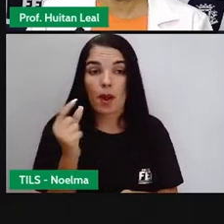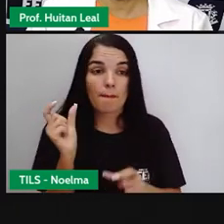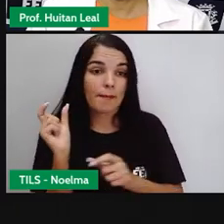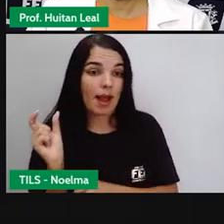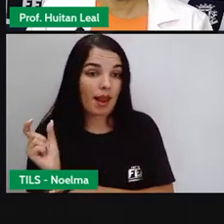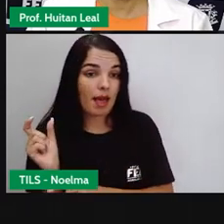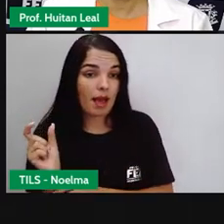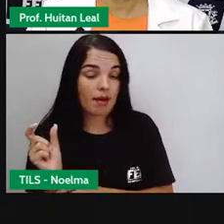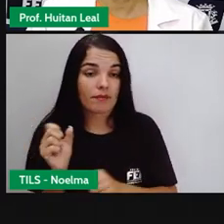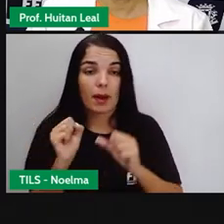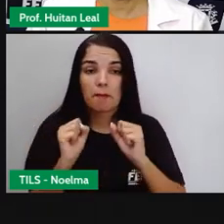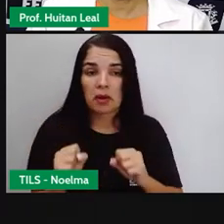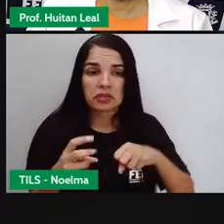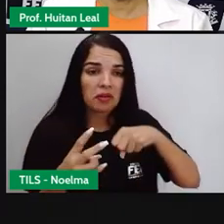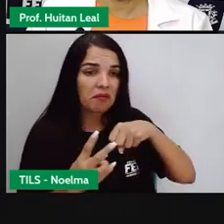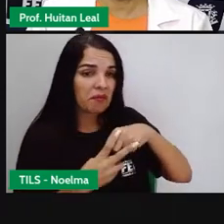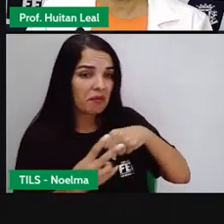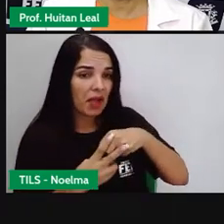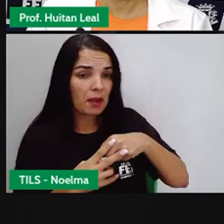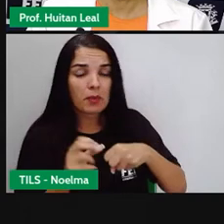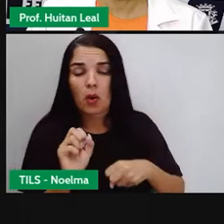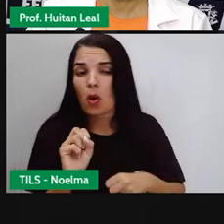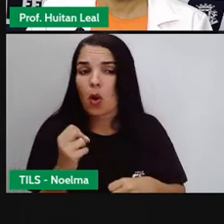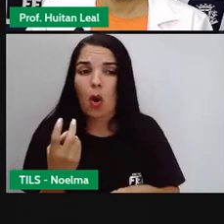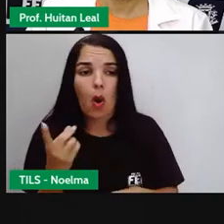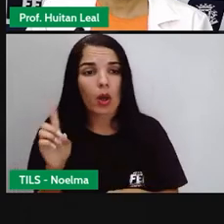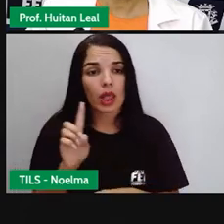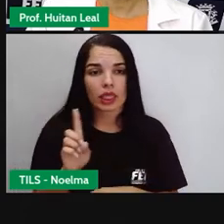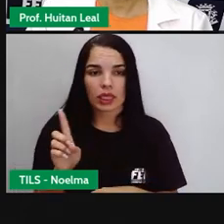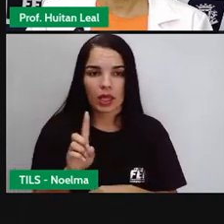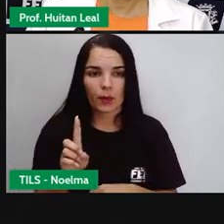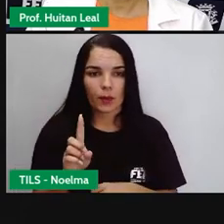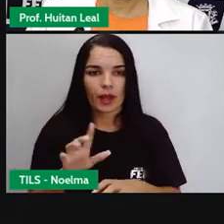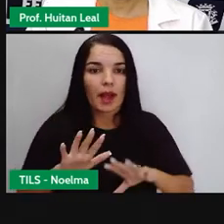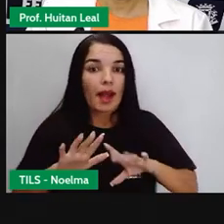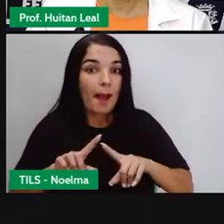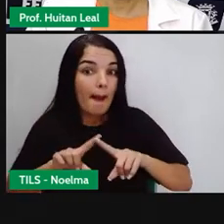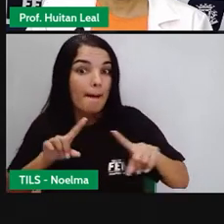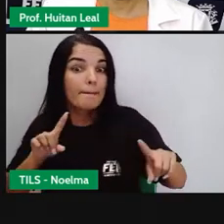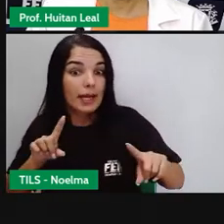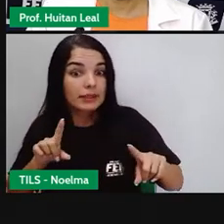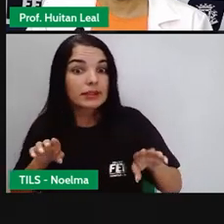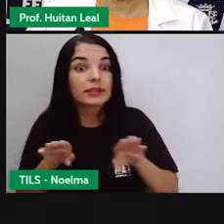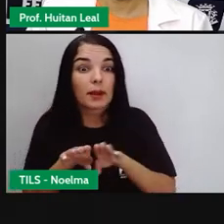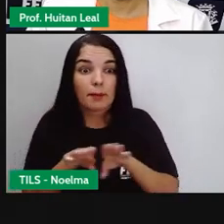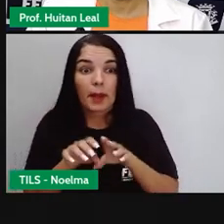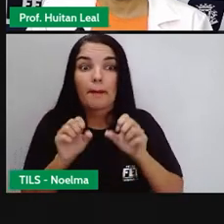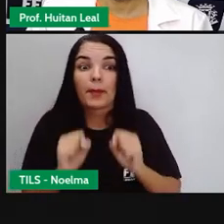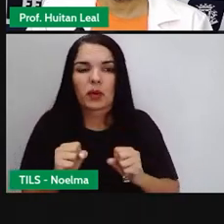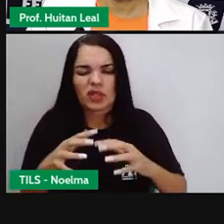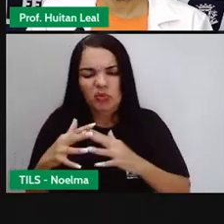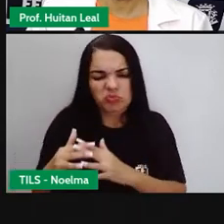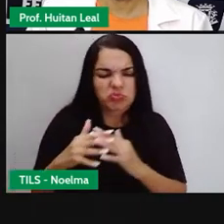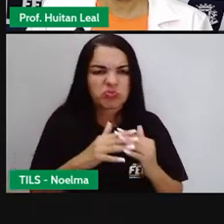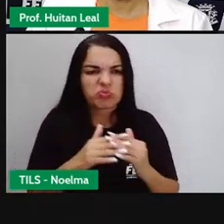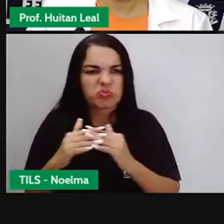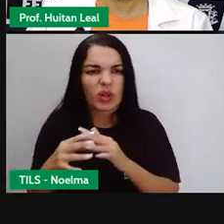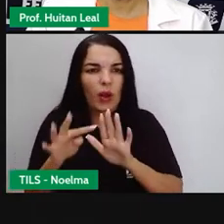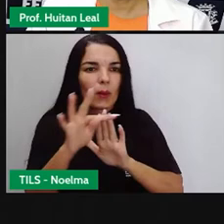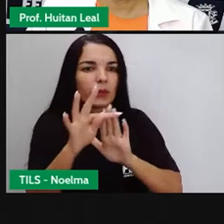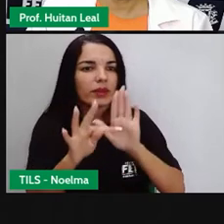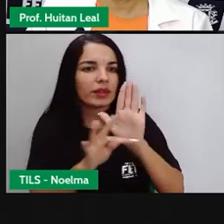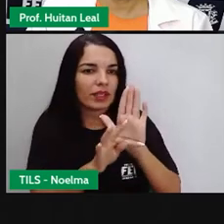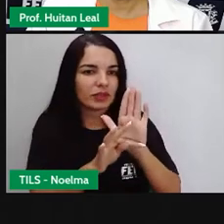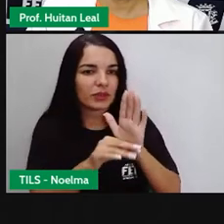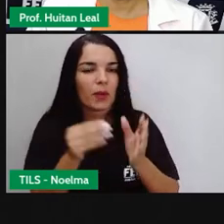não ter verbo ou opção verbal. Mas também a frase pode se confundir com o texto. Observem